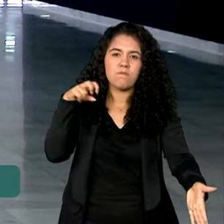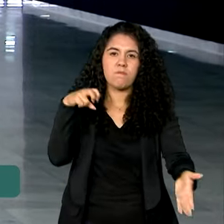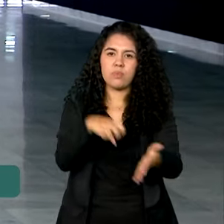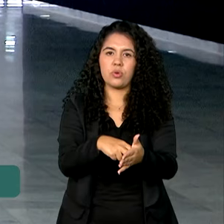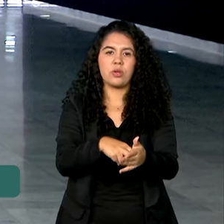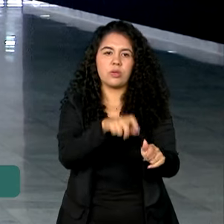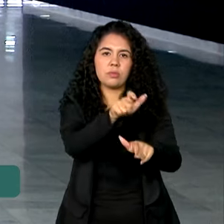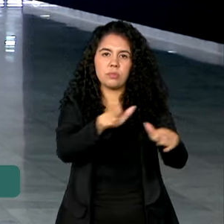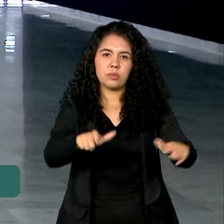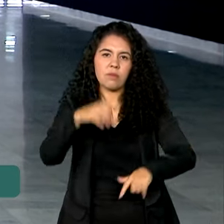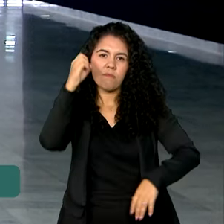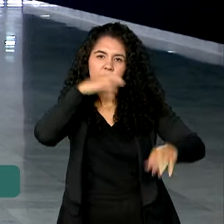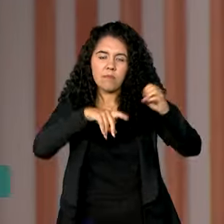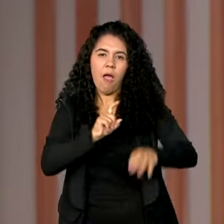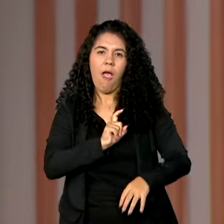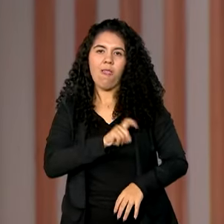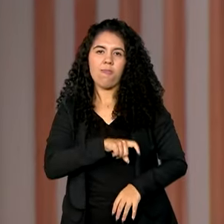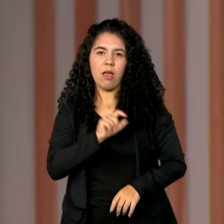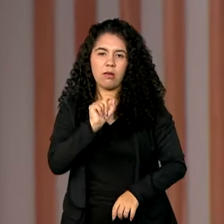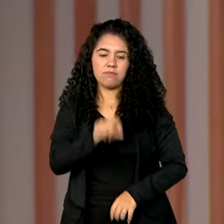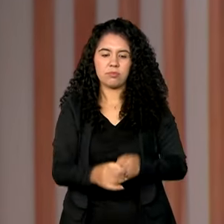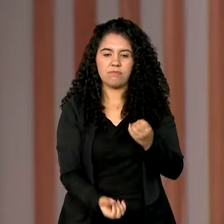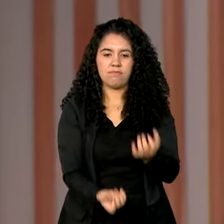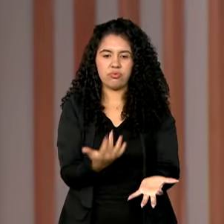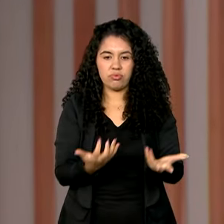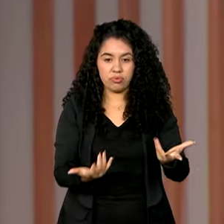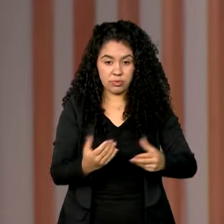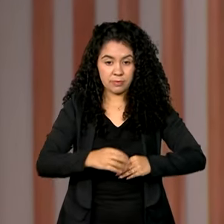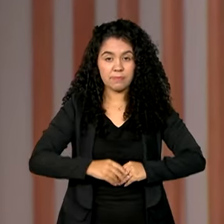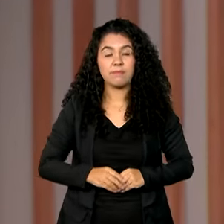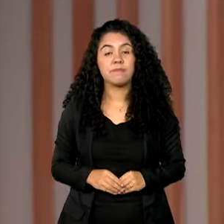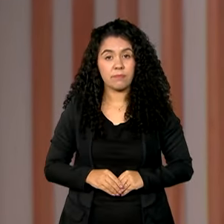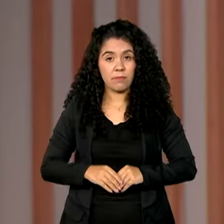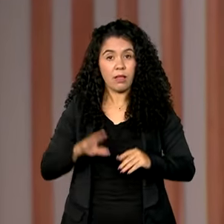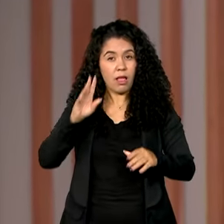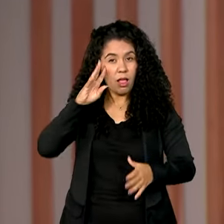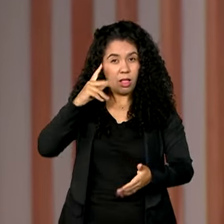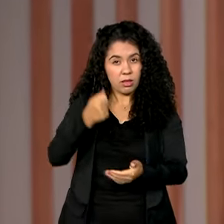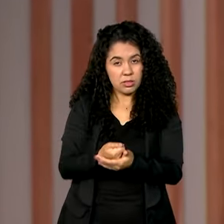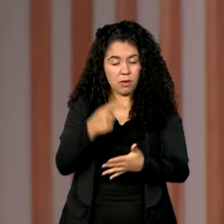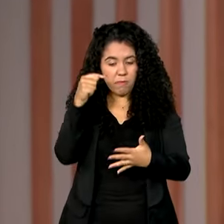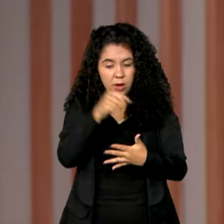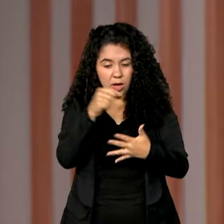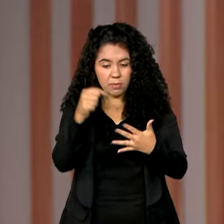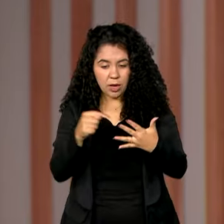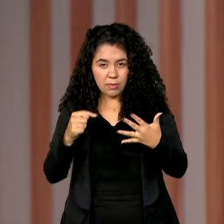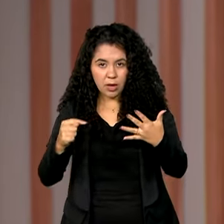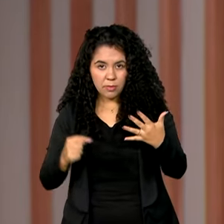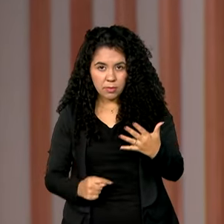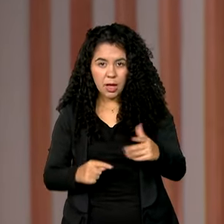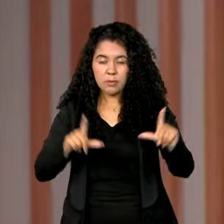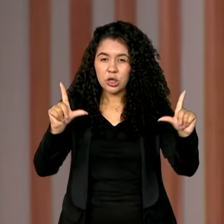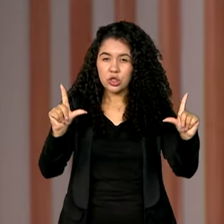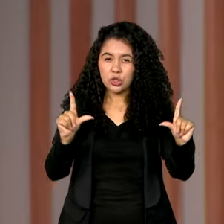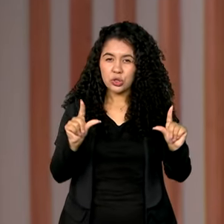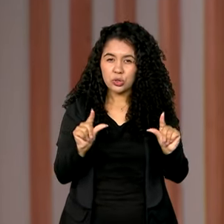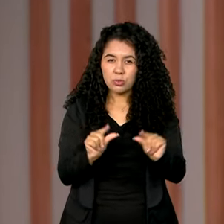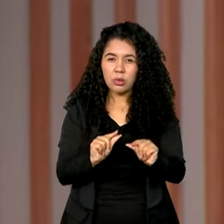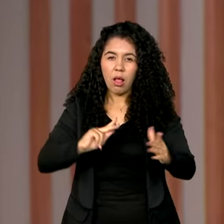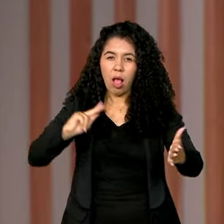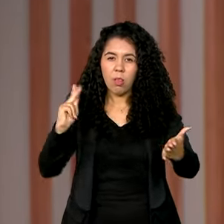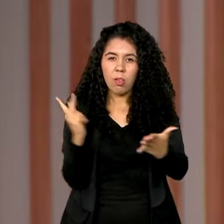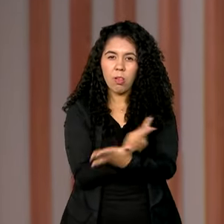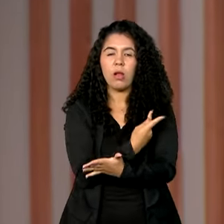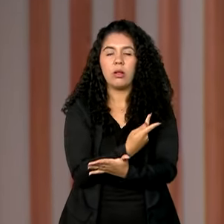responsáveis pelos incêndios criminosos. E ainda sobre essas medidas para diminuir os efeitos das queimadas pelo país,